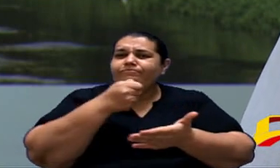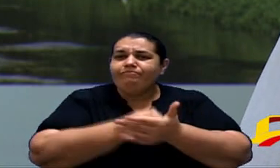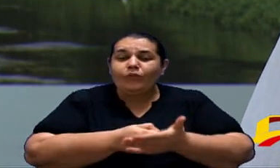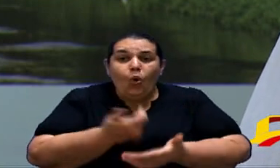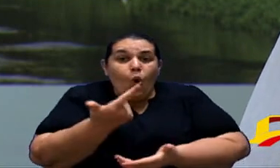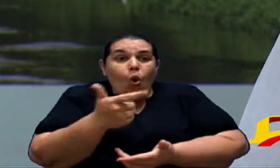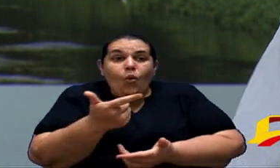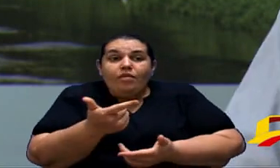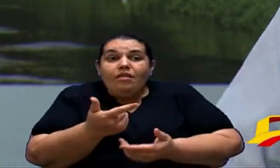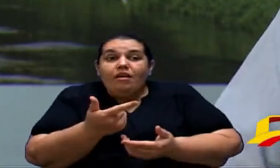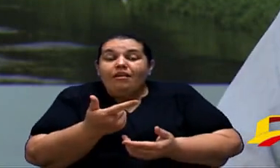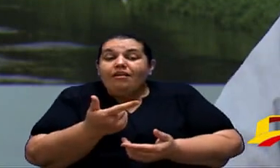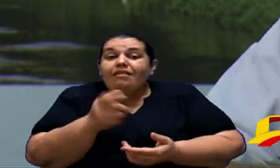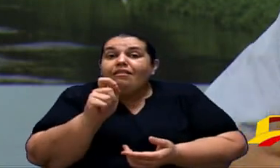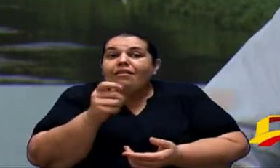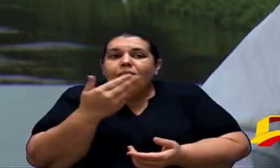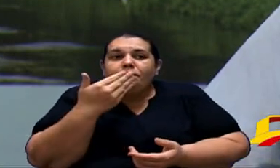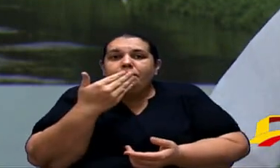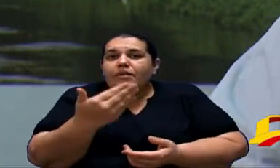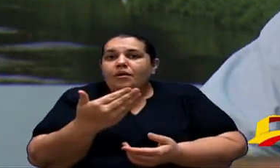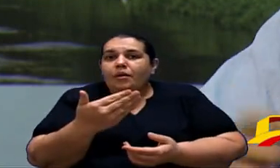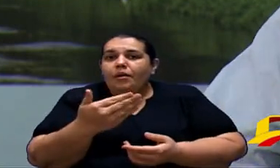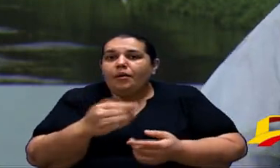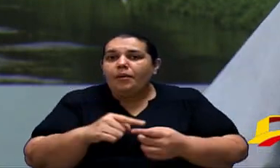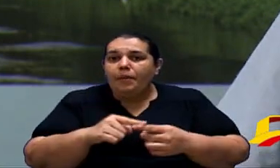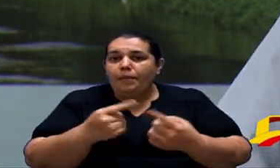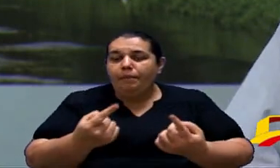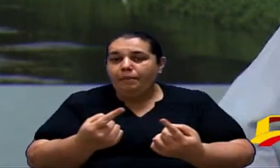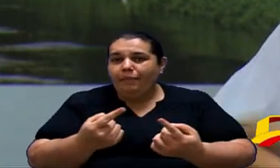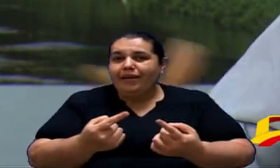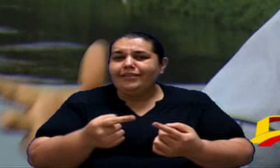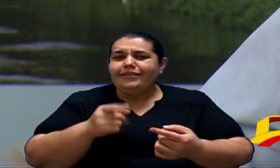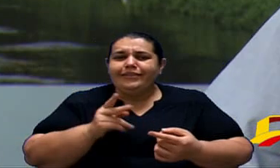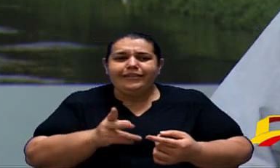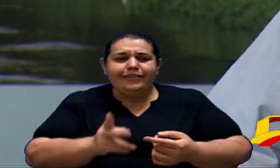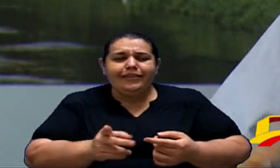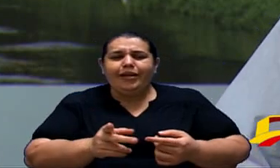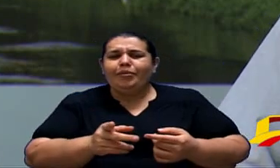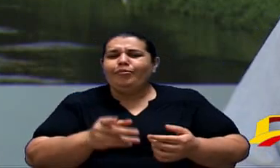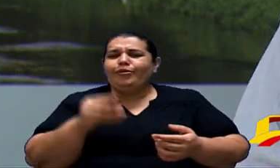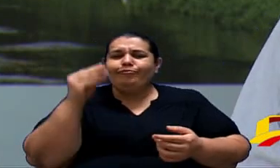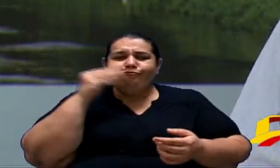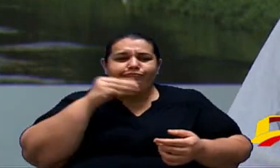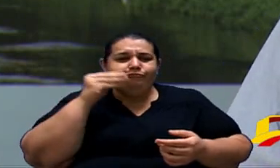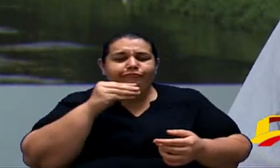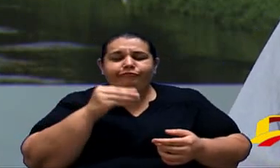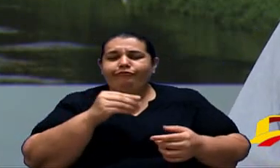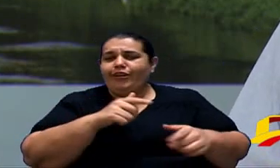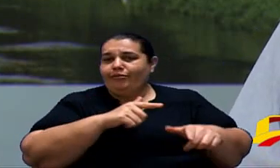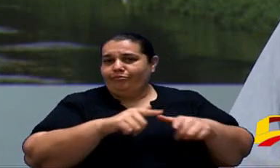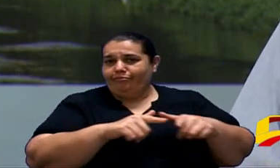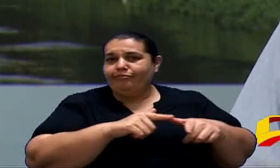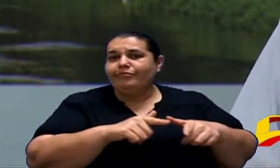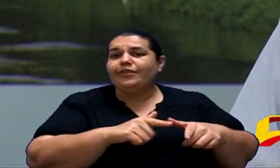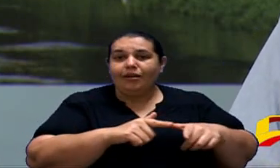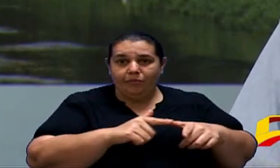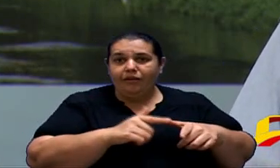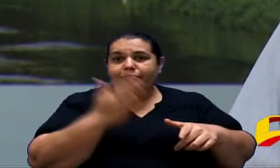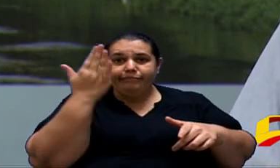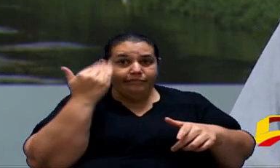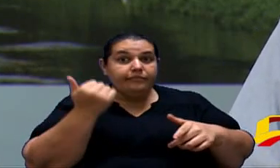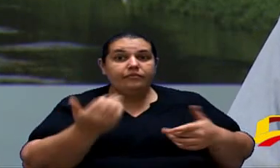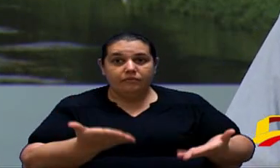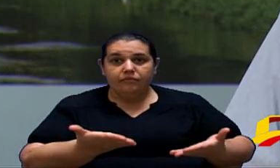mesmo para quem correr. Geralmente, quebra mais para o lado da gente, entendeu? Que é trabalhador,